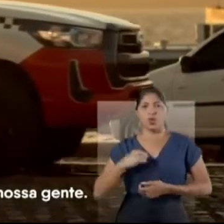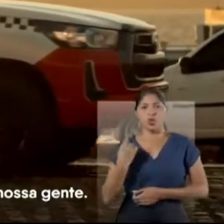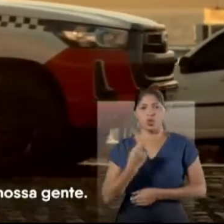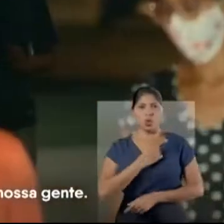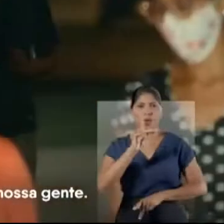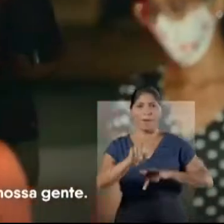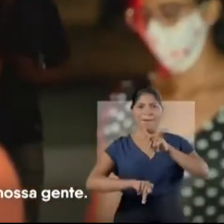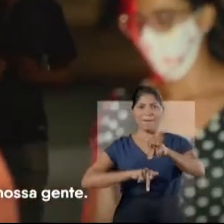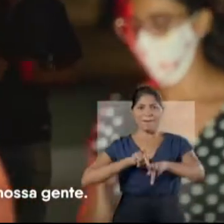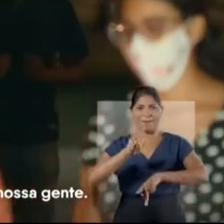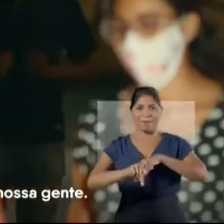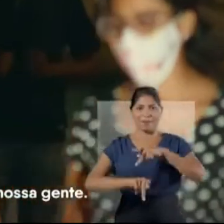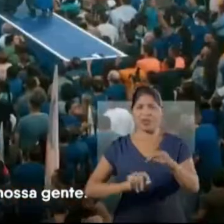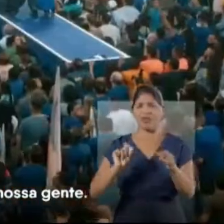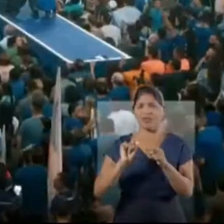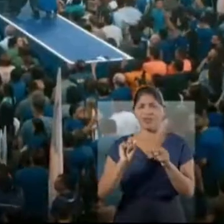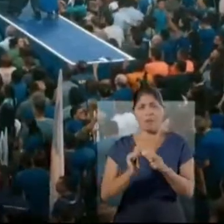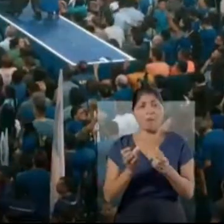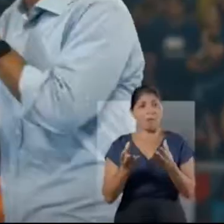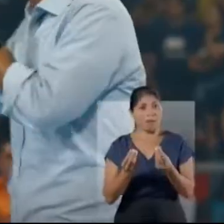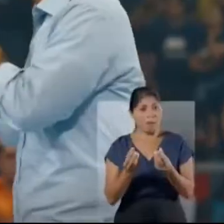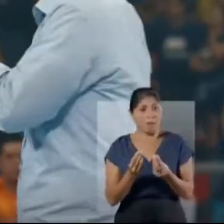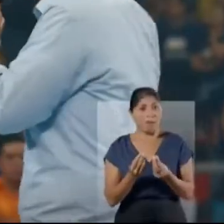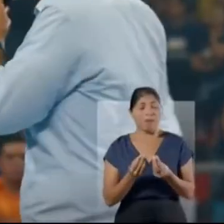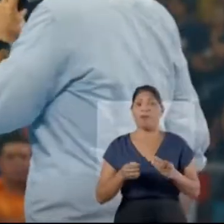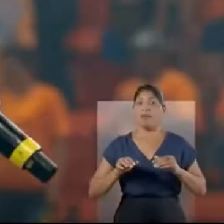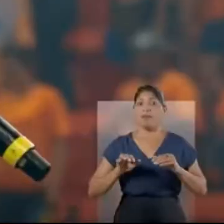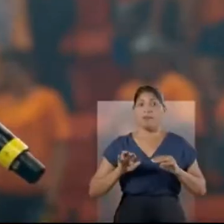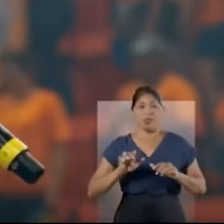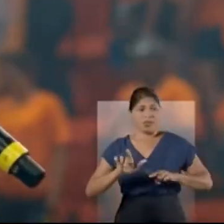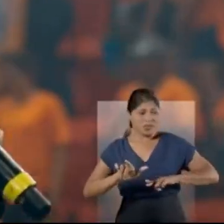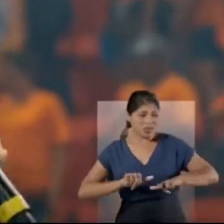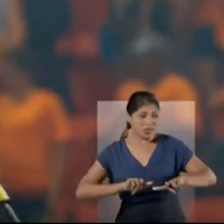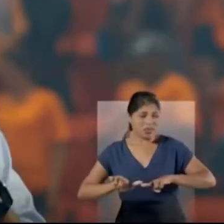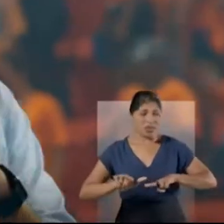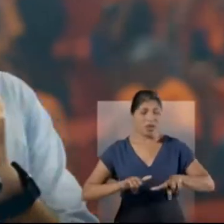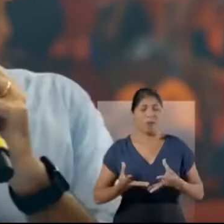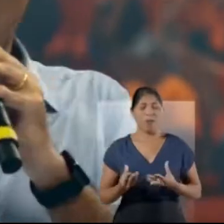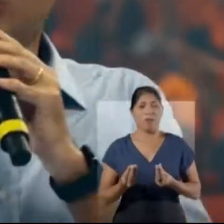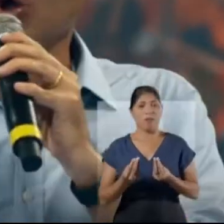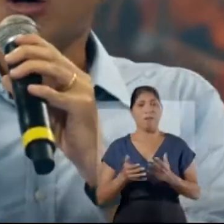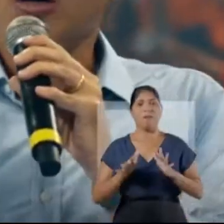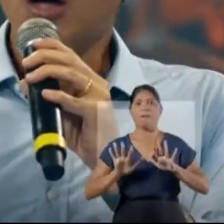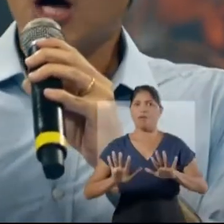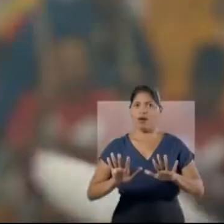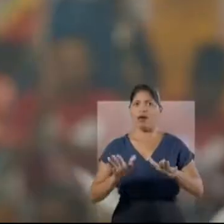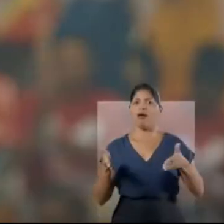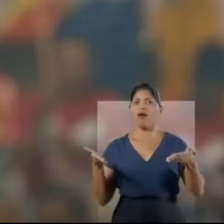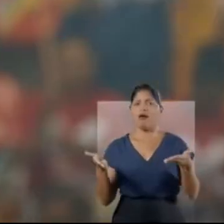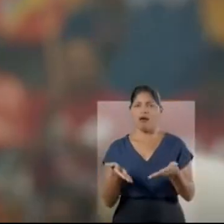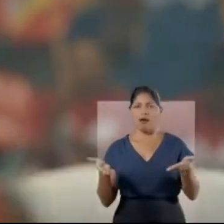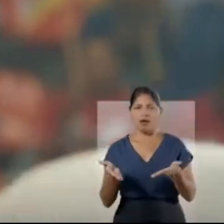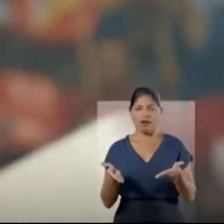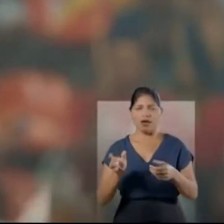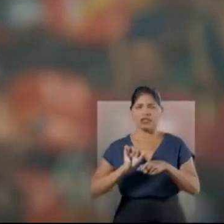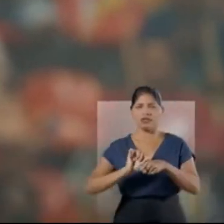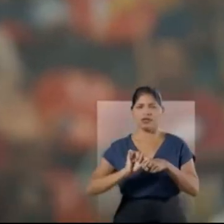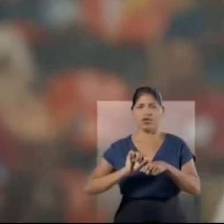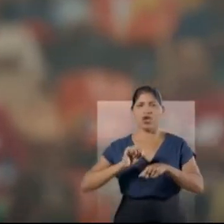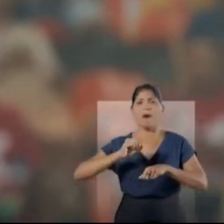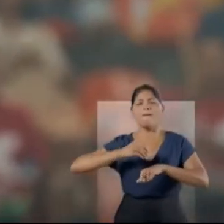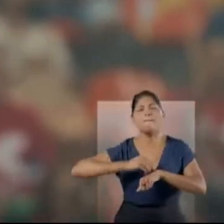para a nossa gente. Fizemos muito. Trabalhamos muito. Mas é hora